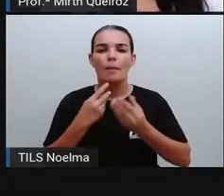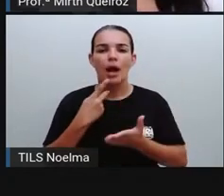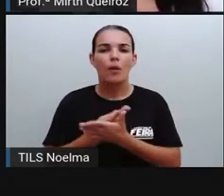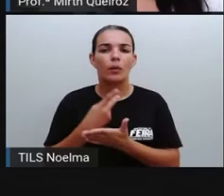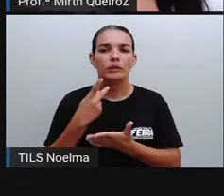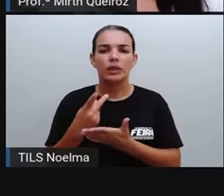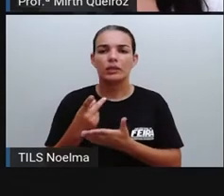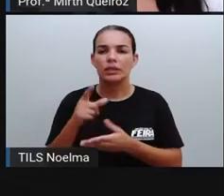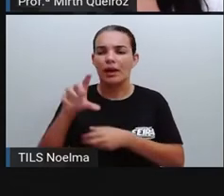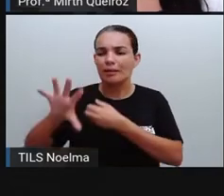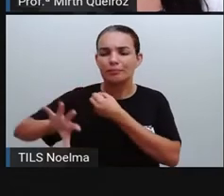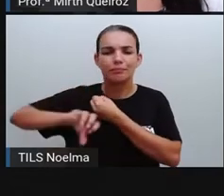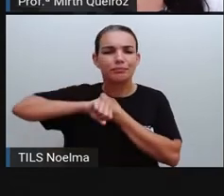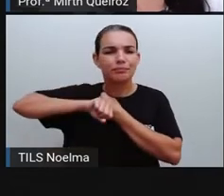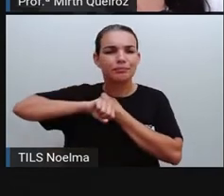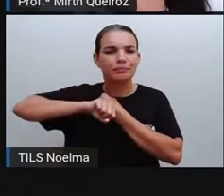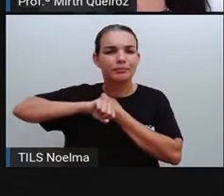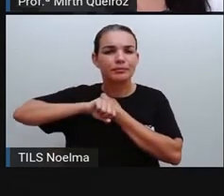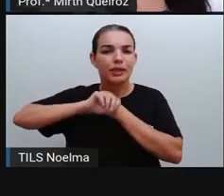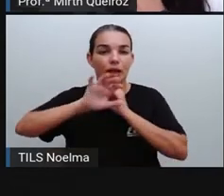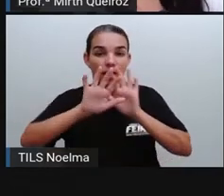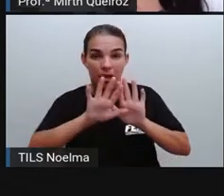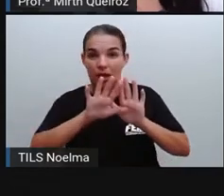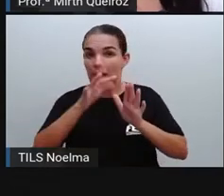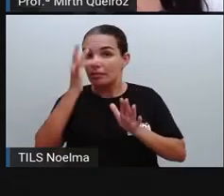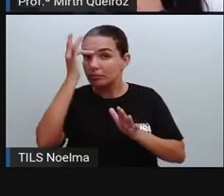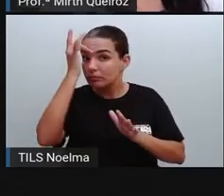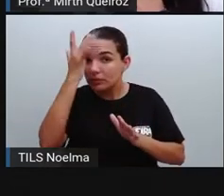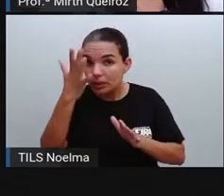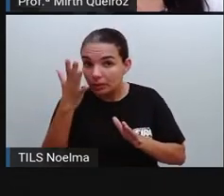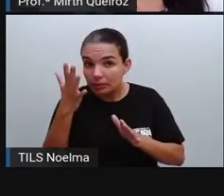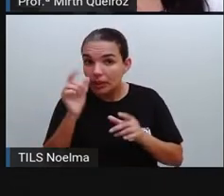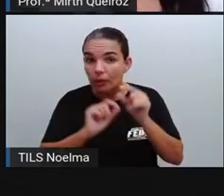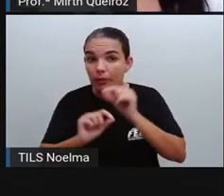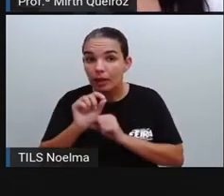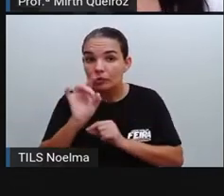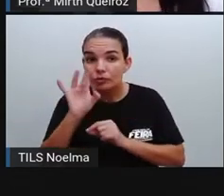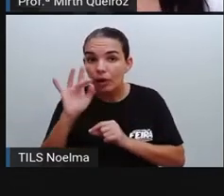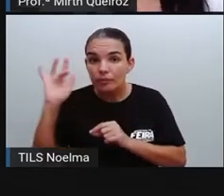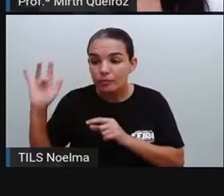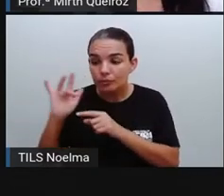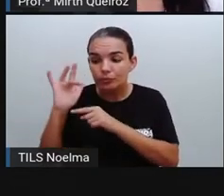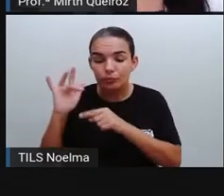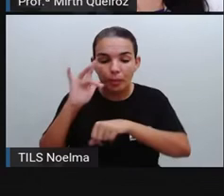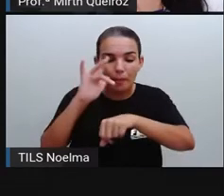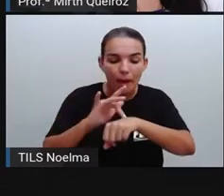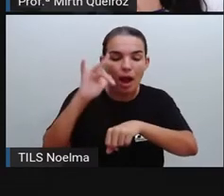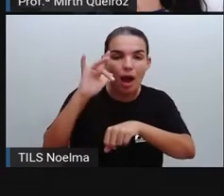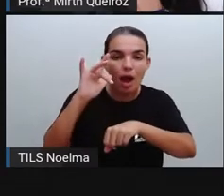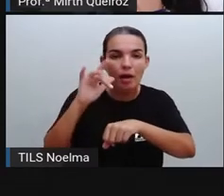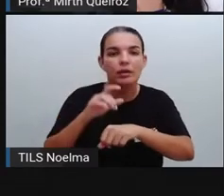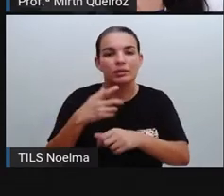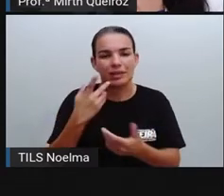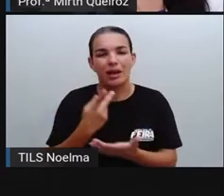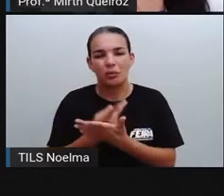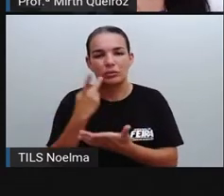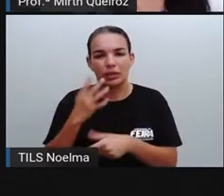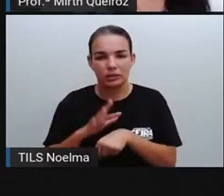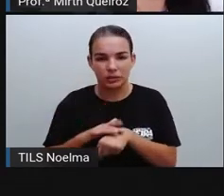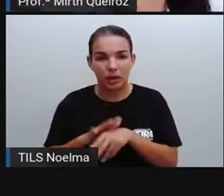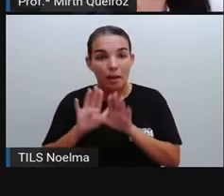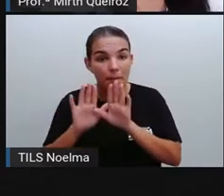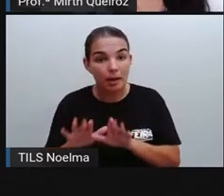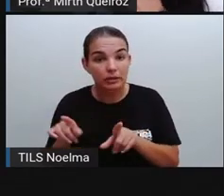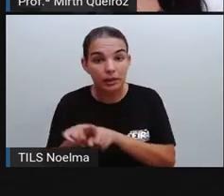transmissão? A mais óbvia forma de transmissão é por meio da picada do mosquito, mas ela também pode